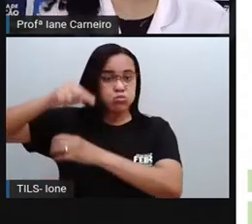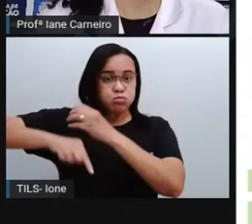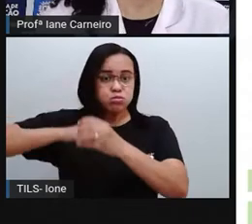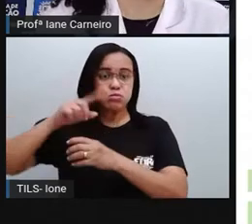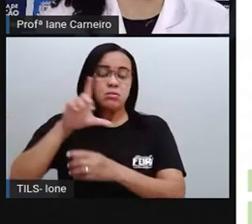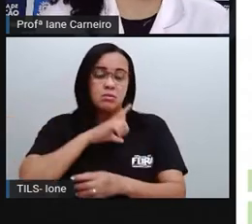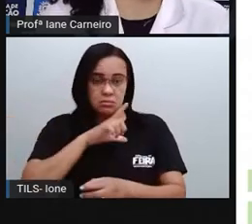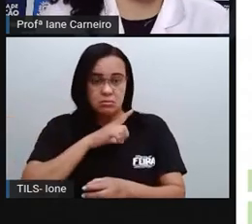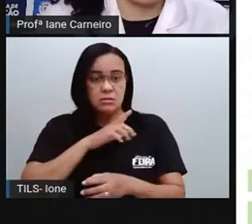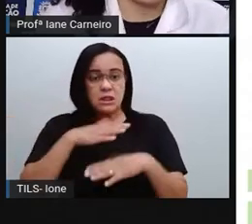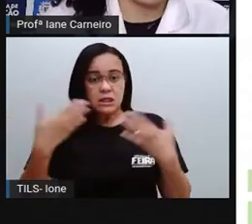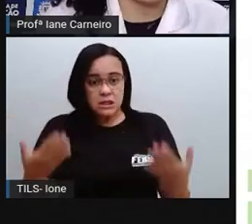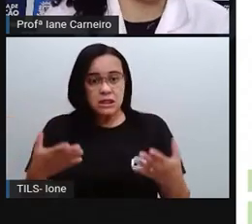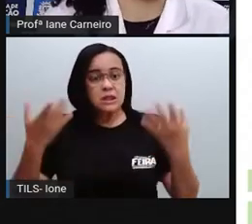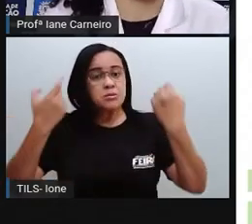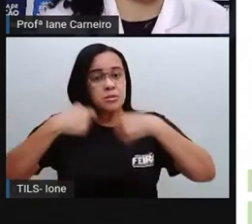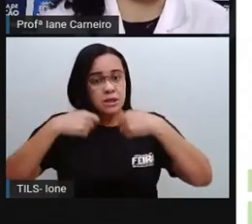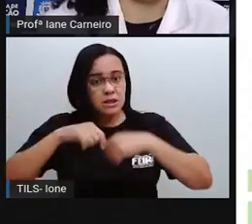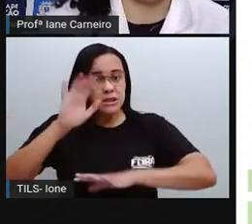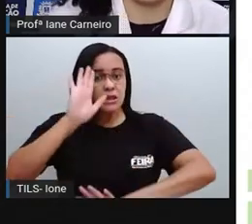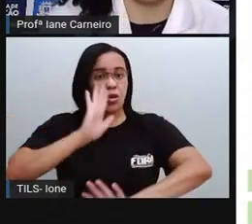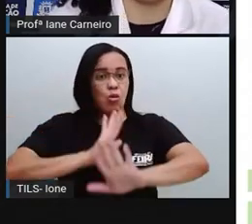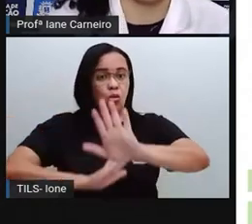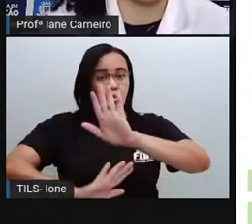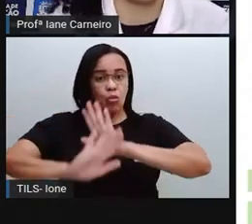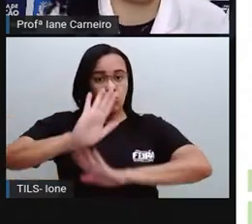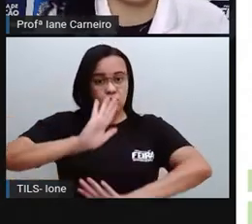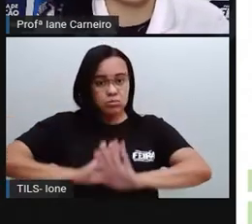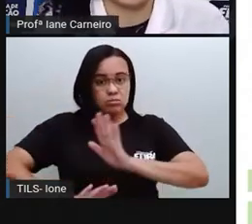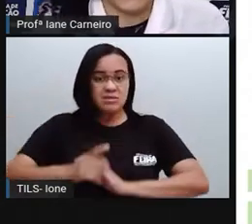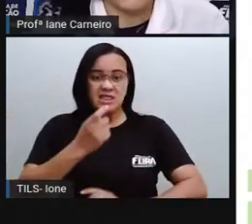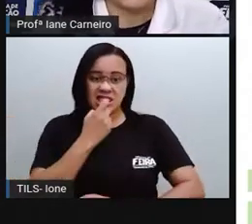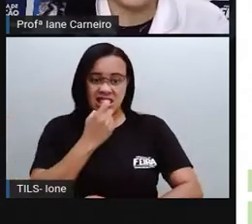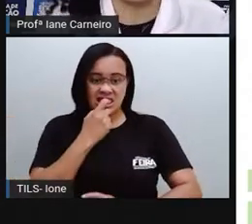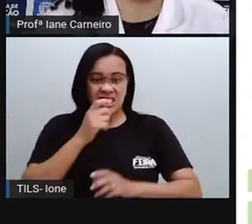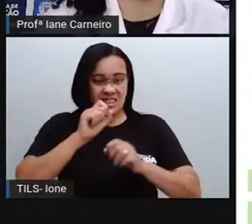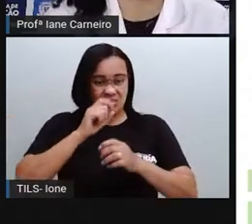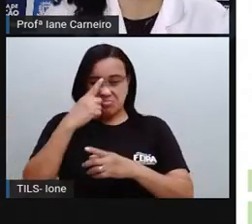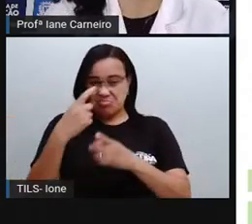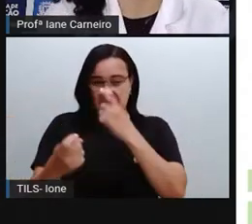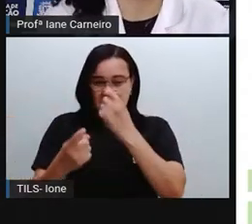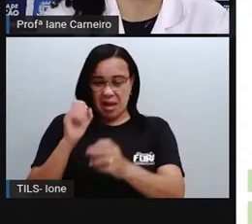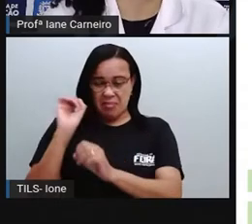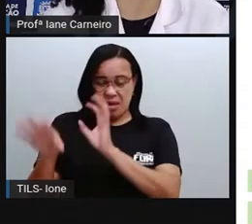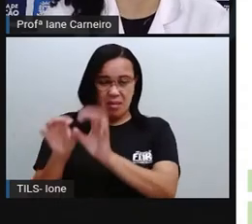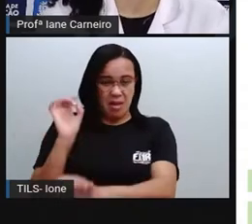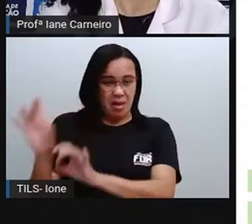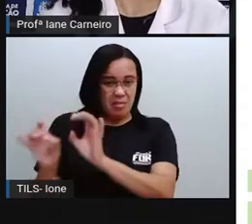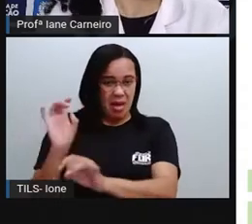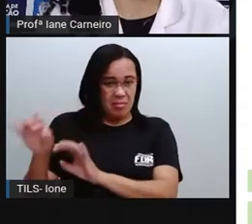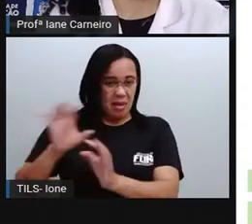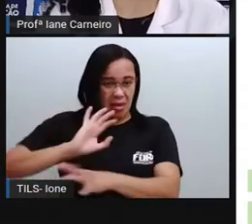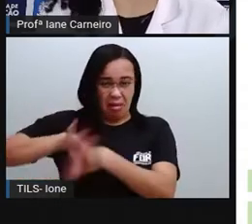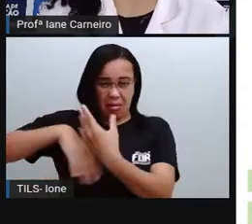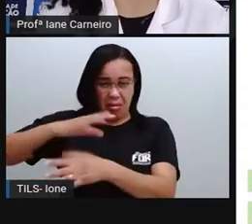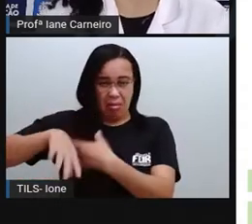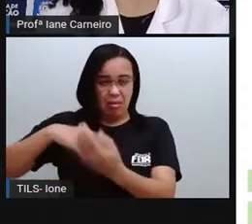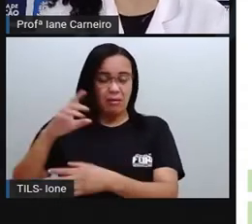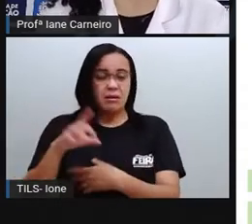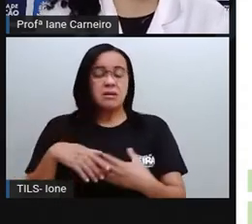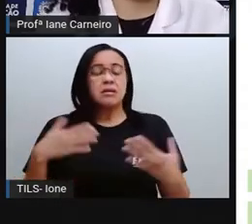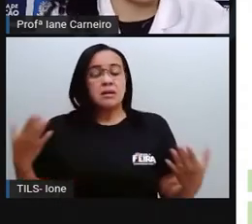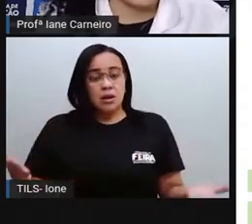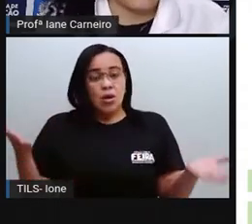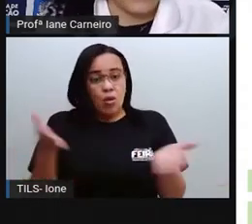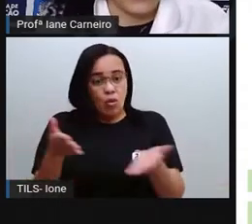com esse plástico que é jogado de qualquer forma aí no meio ambiente, né? E a gente vai conversar um pouco na aula de hoje sobre